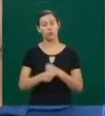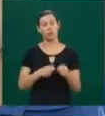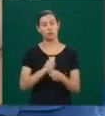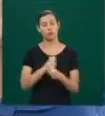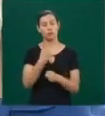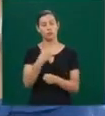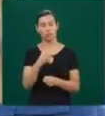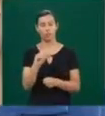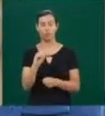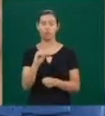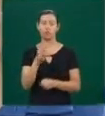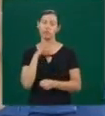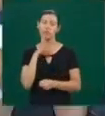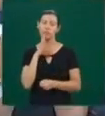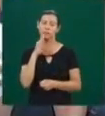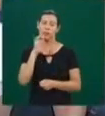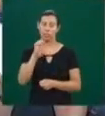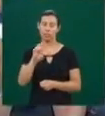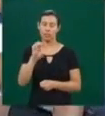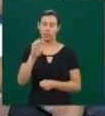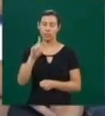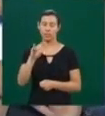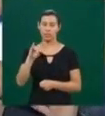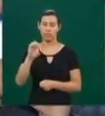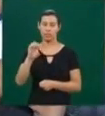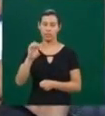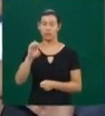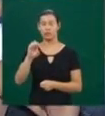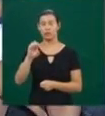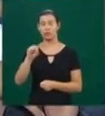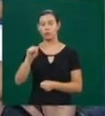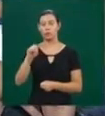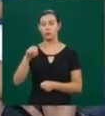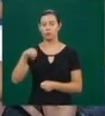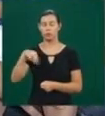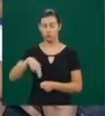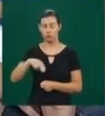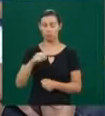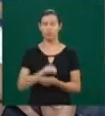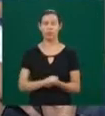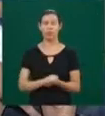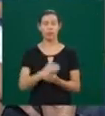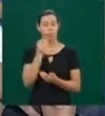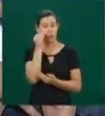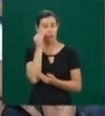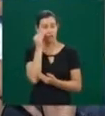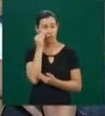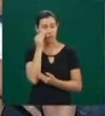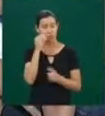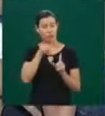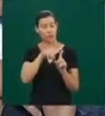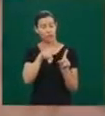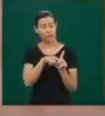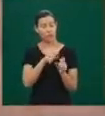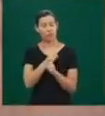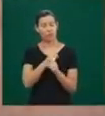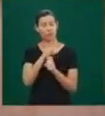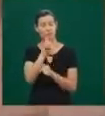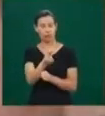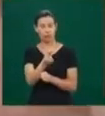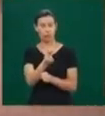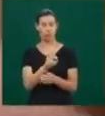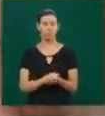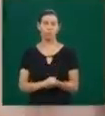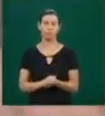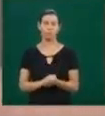conheceu o E.D. Wilson e os dois se apaixonaram. Foram cinco anos tentando engravidar através da reprodução assistida. Foi aí